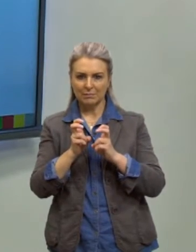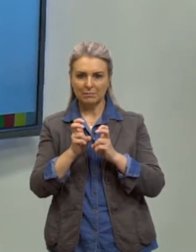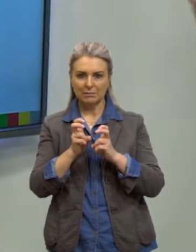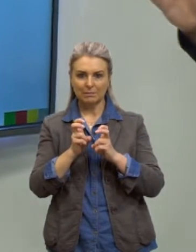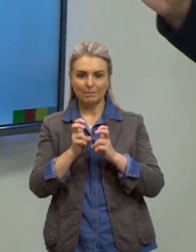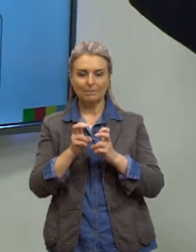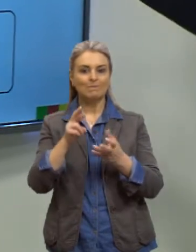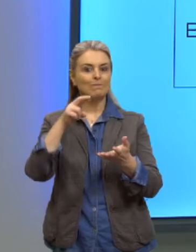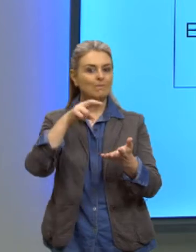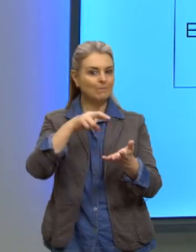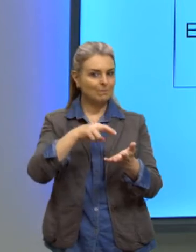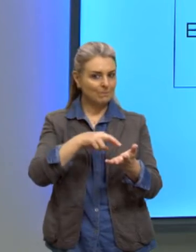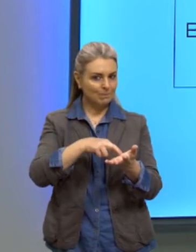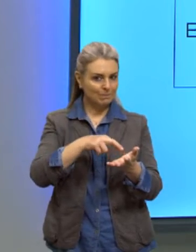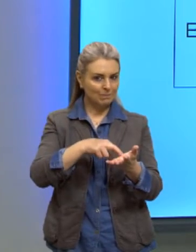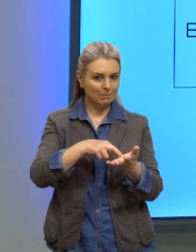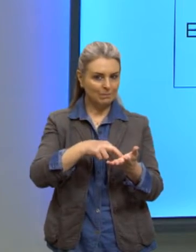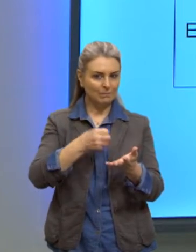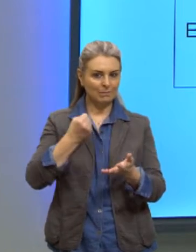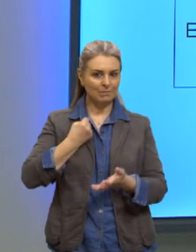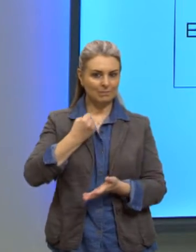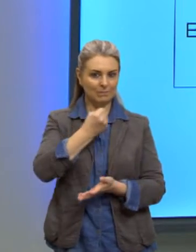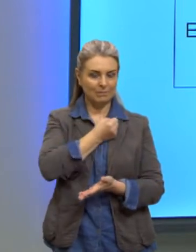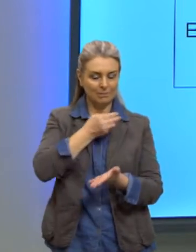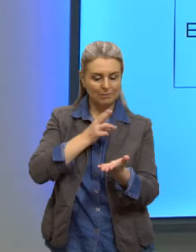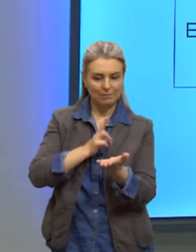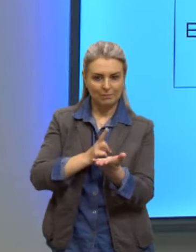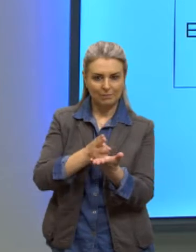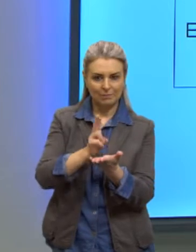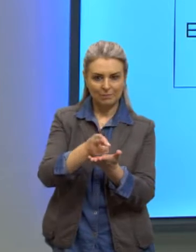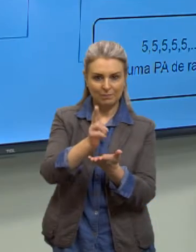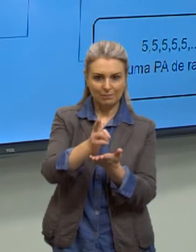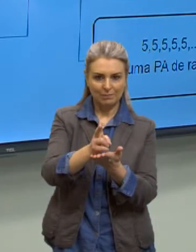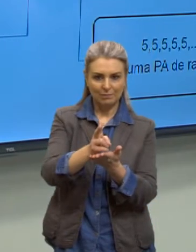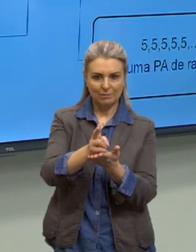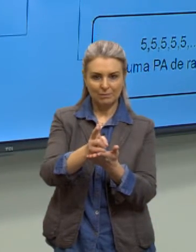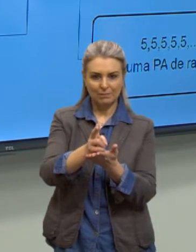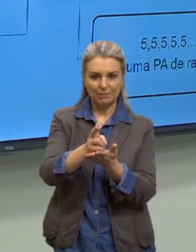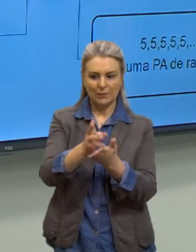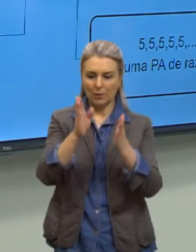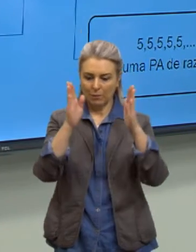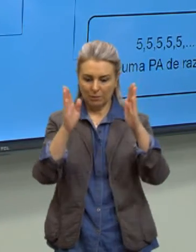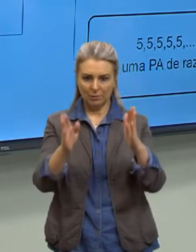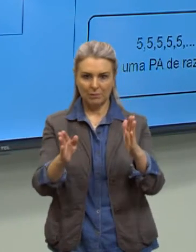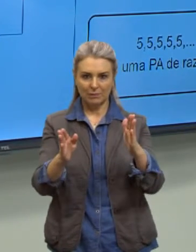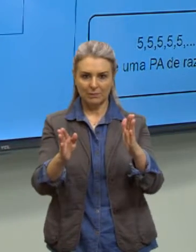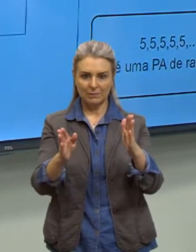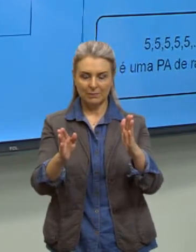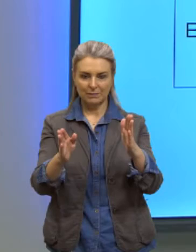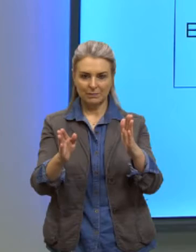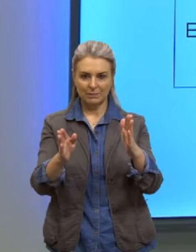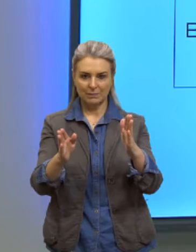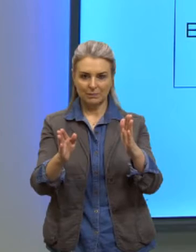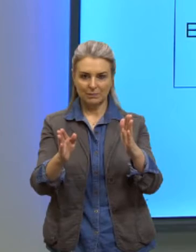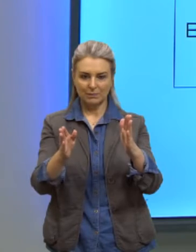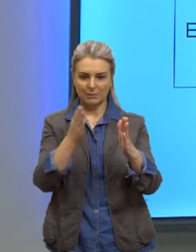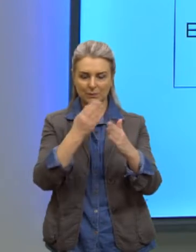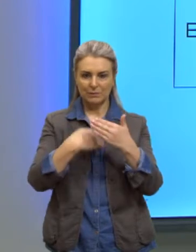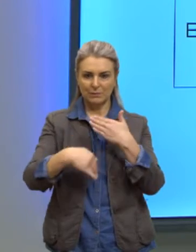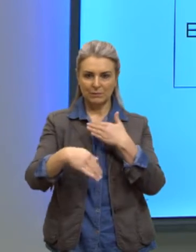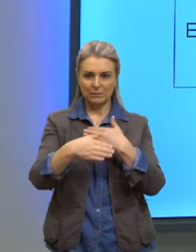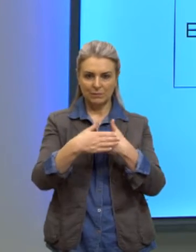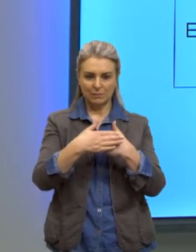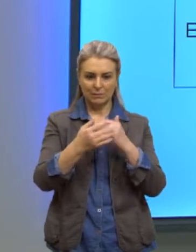os números da sequência estão em PA. Se realmente todos os números